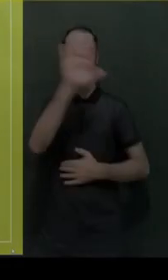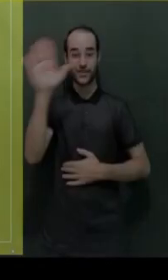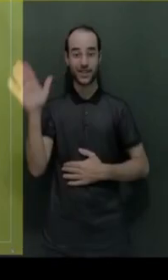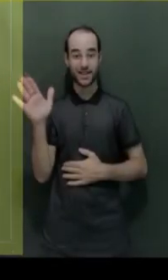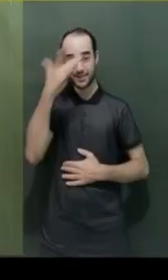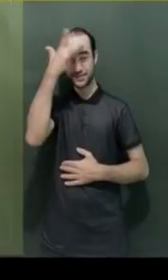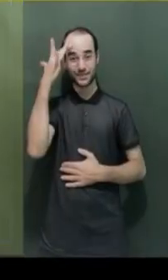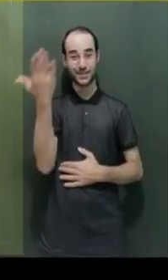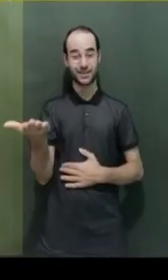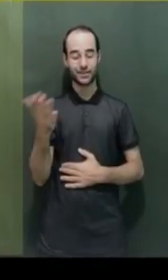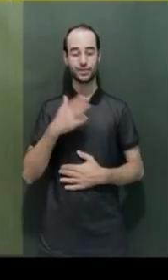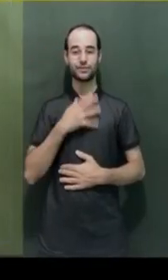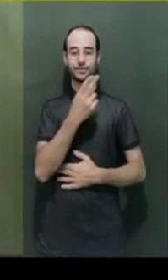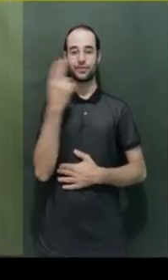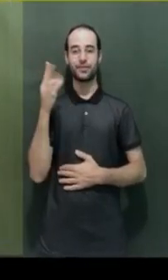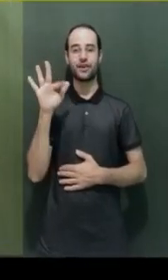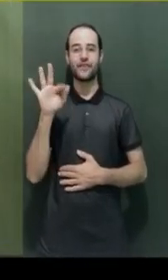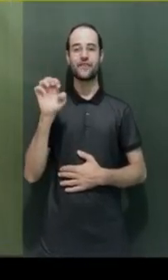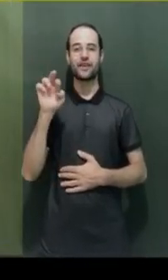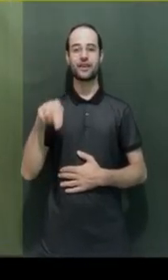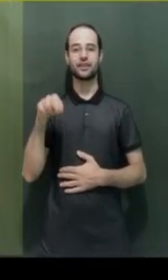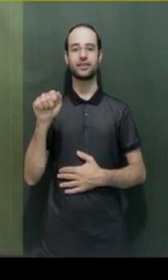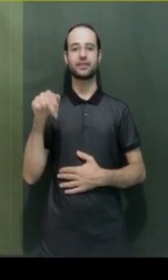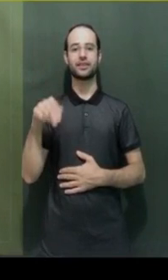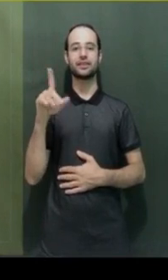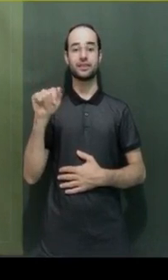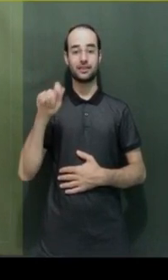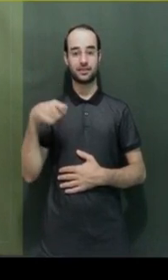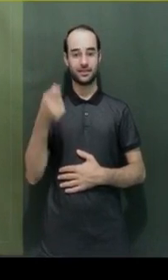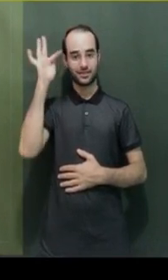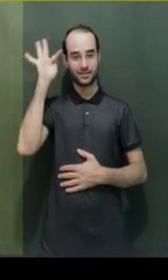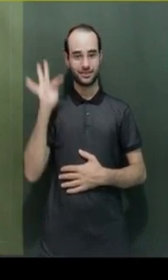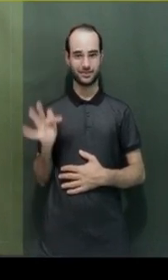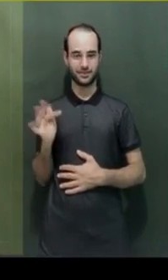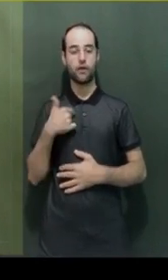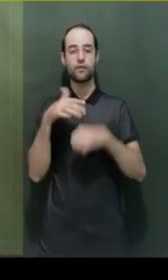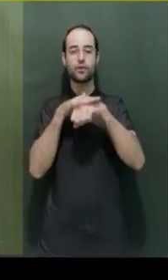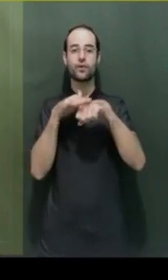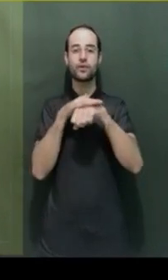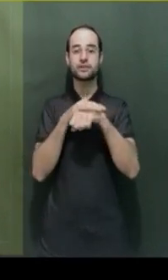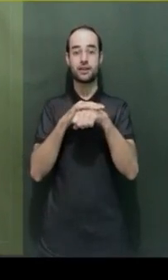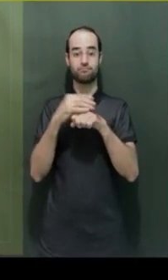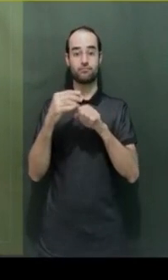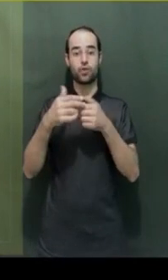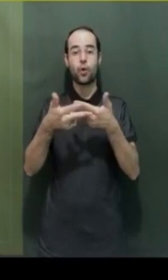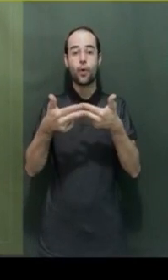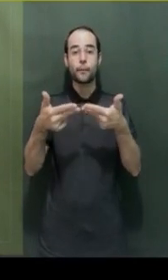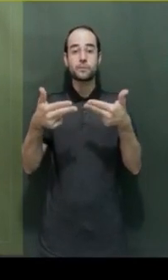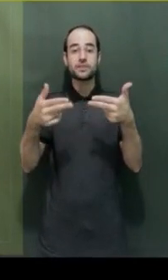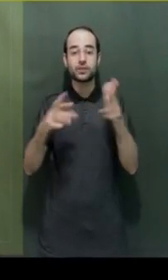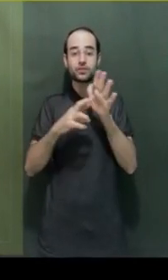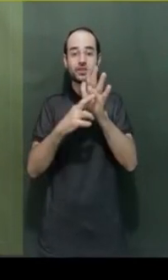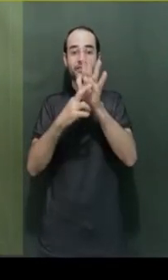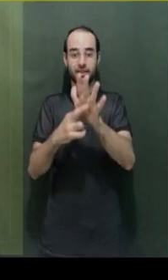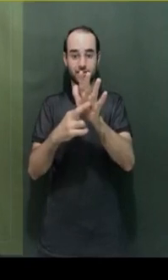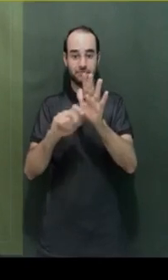Olá, pessoal, eu sou a Fernanda e hoje eu vou conversar com vocês sobre os objetos de referência. Então, o que a gente vai